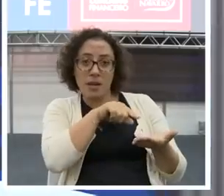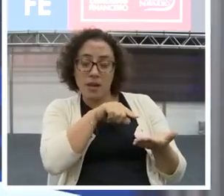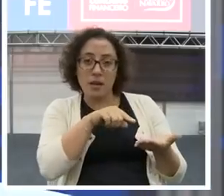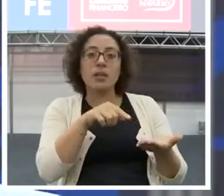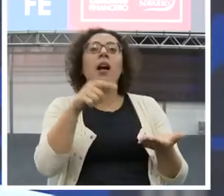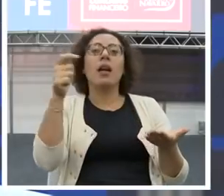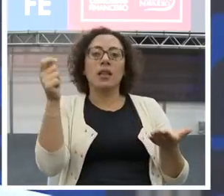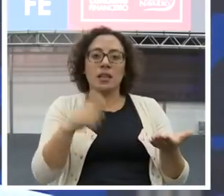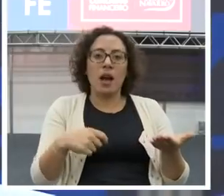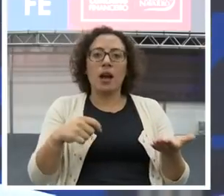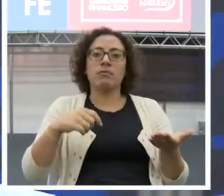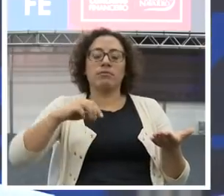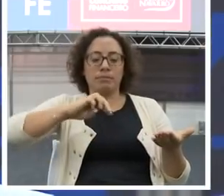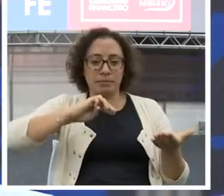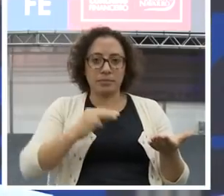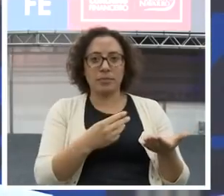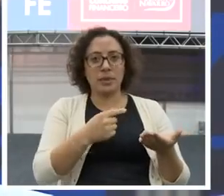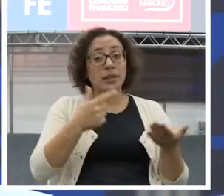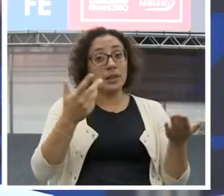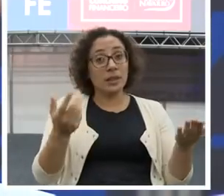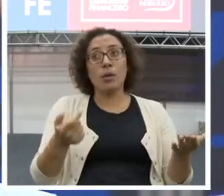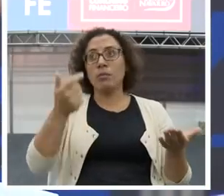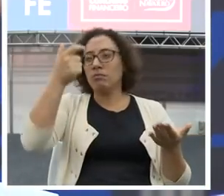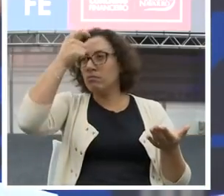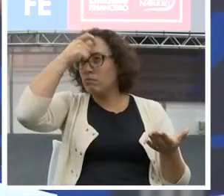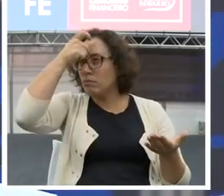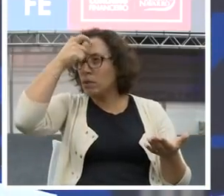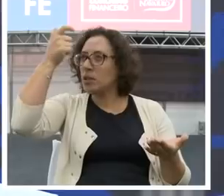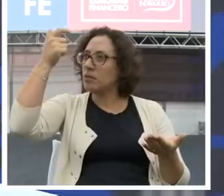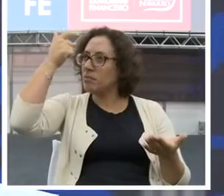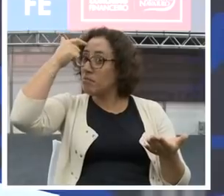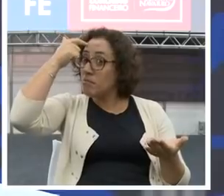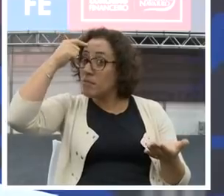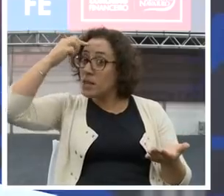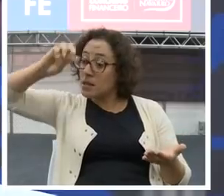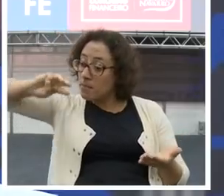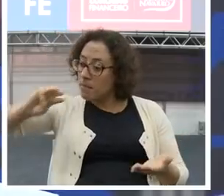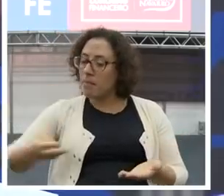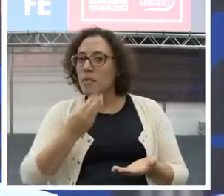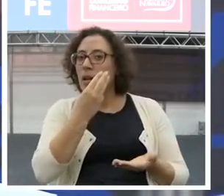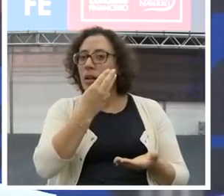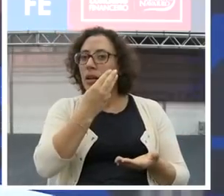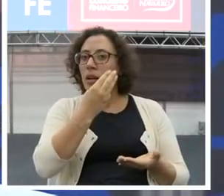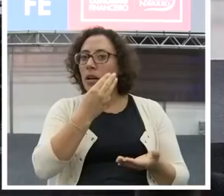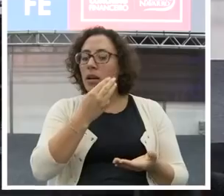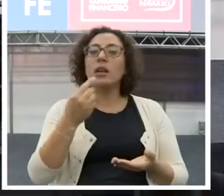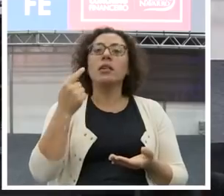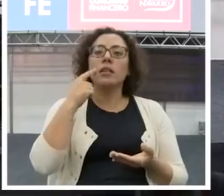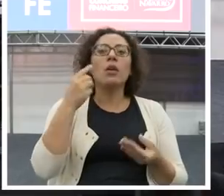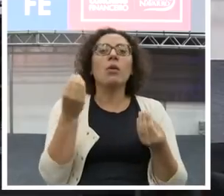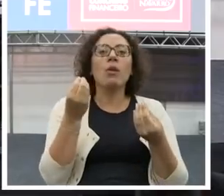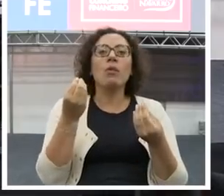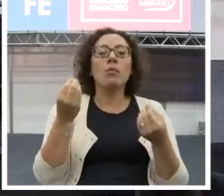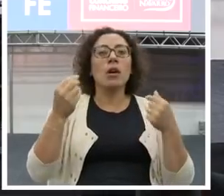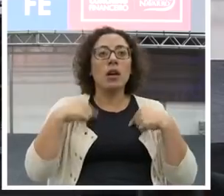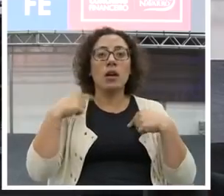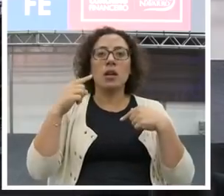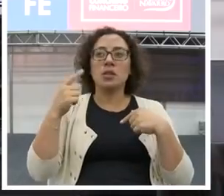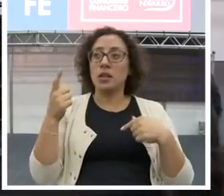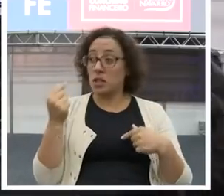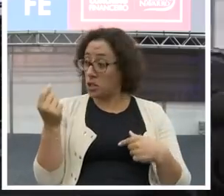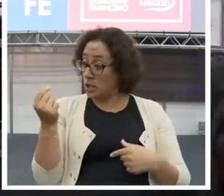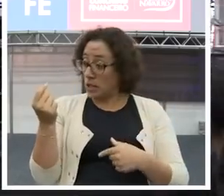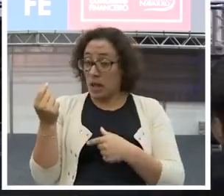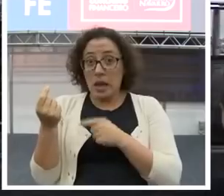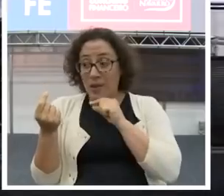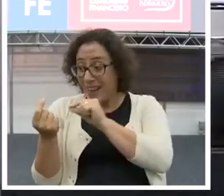a isso. Ao que o dinheiro vai me proporcionar. E não ao dinheiro. Você nunca pode